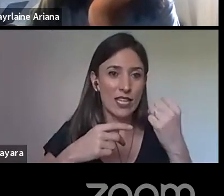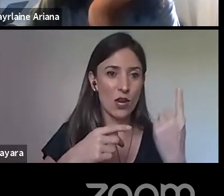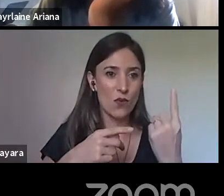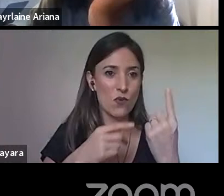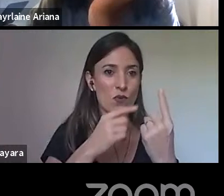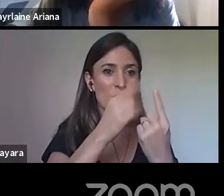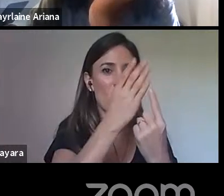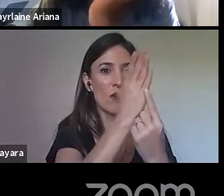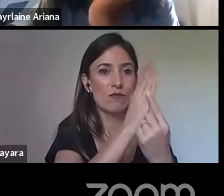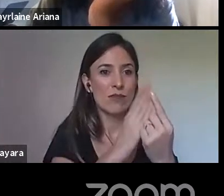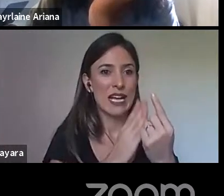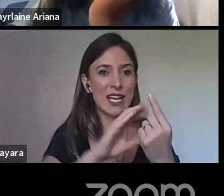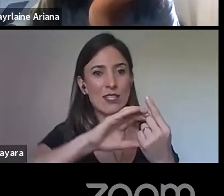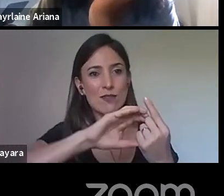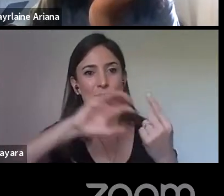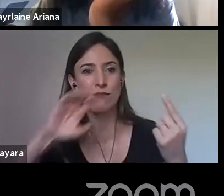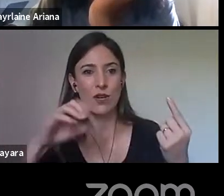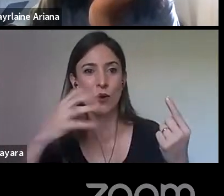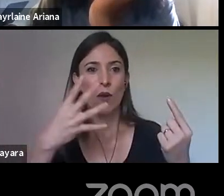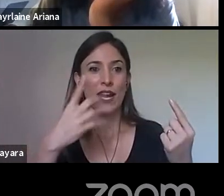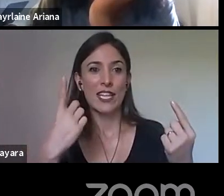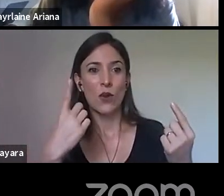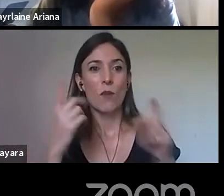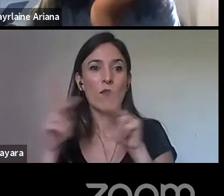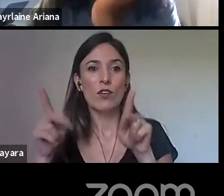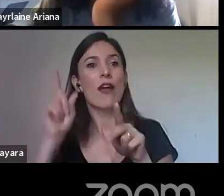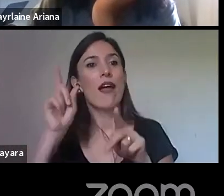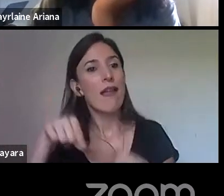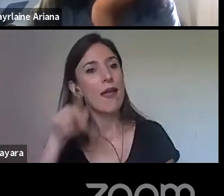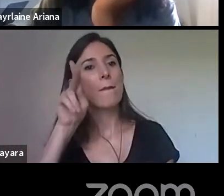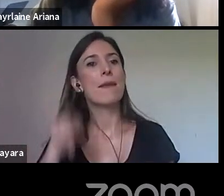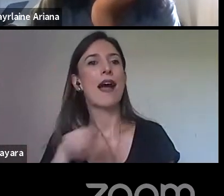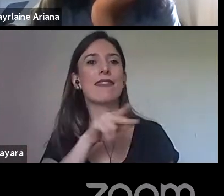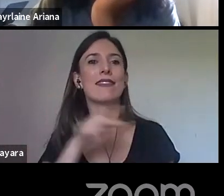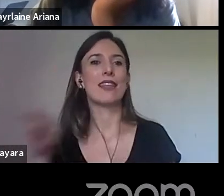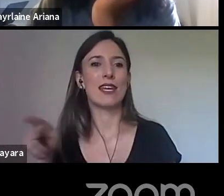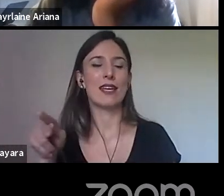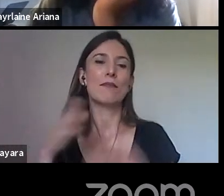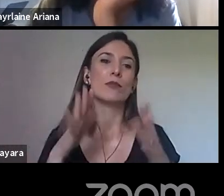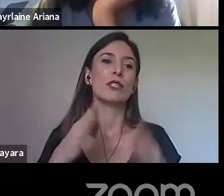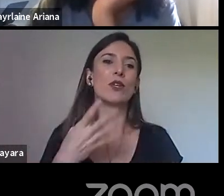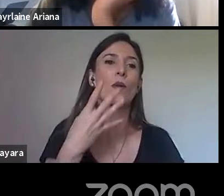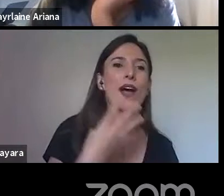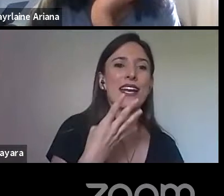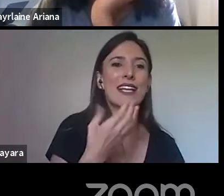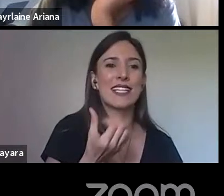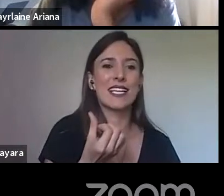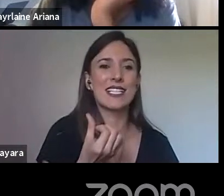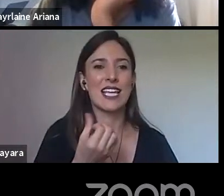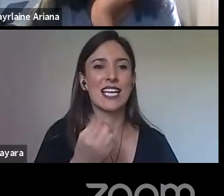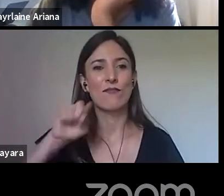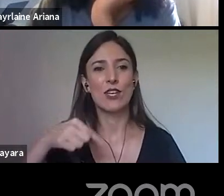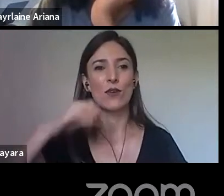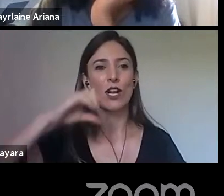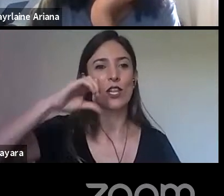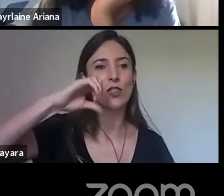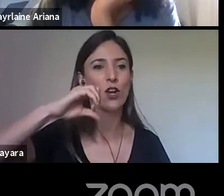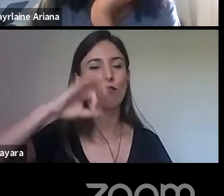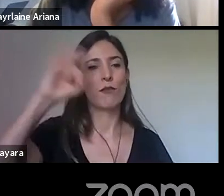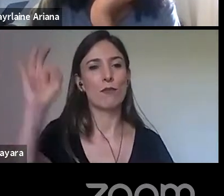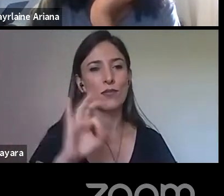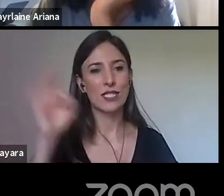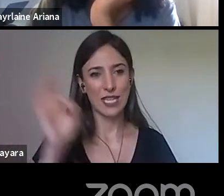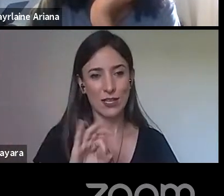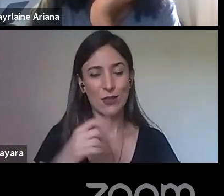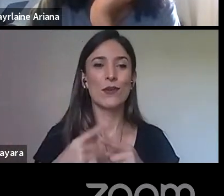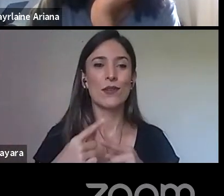E aí, percentualmente, seria 46,9%. Por quê? Porque são aqueles que